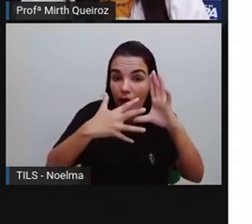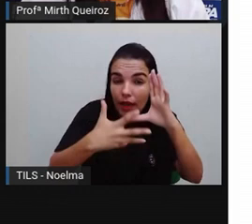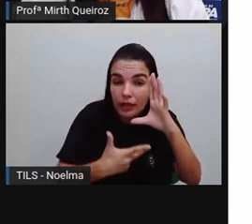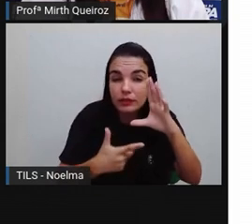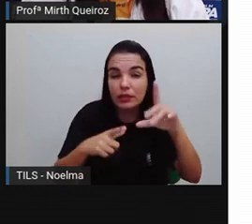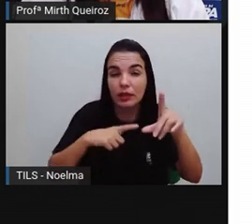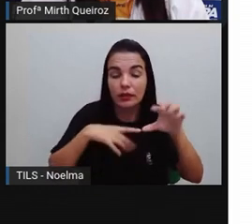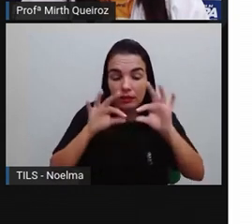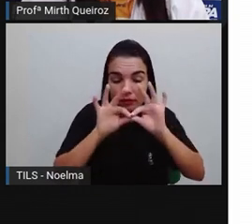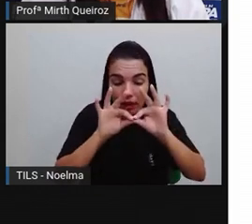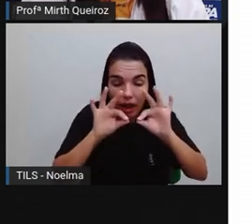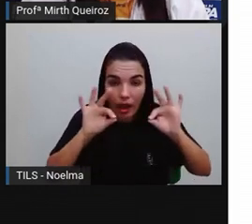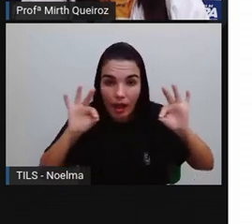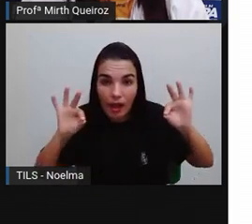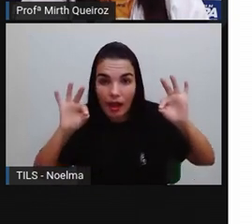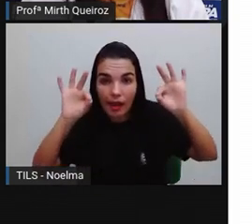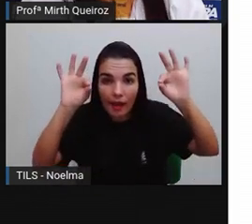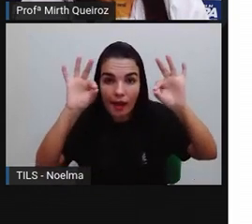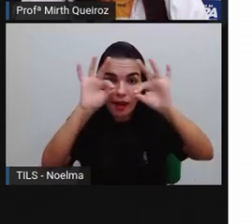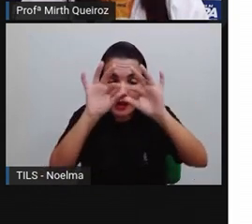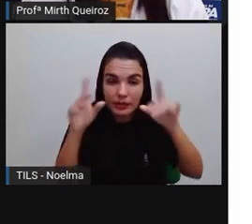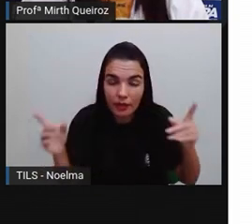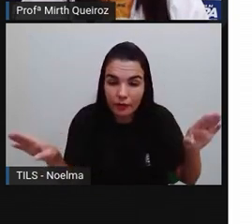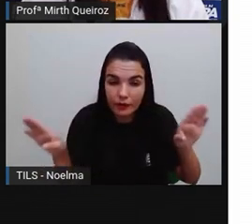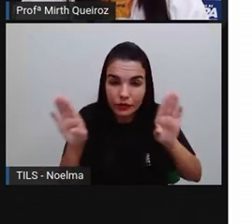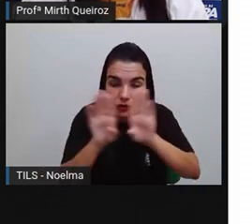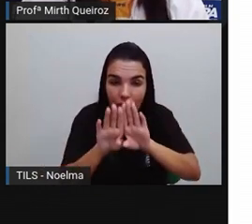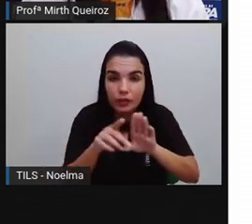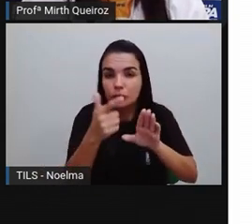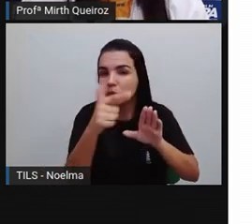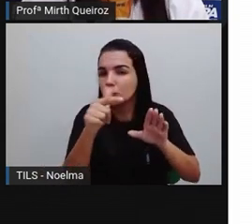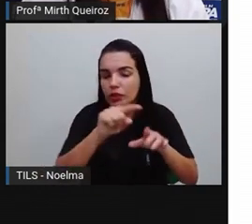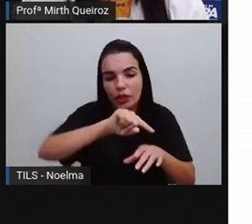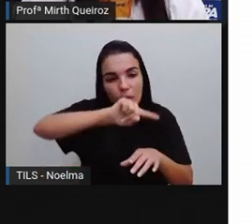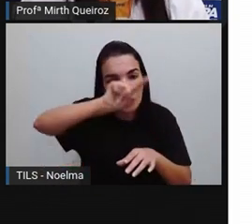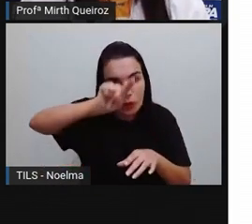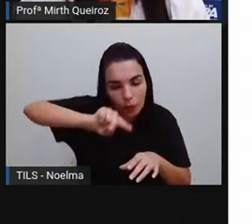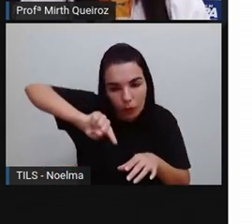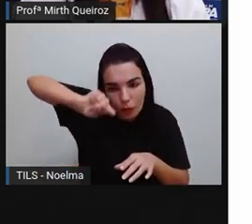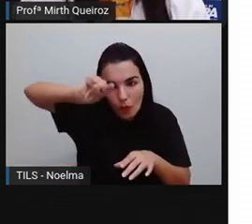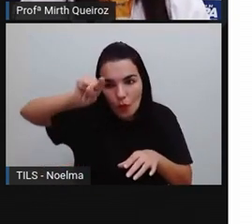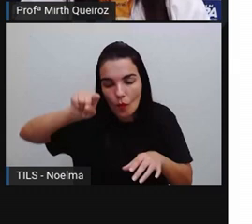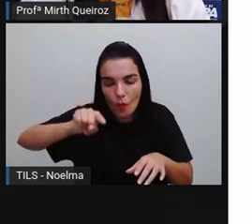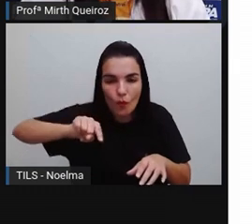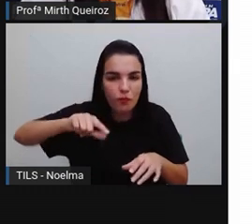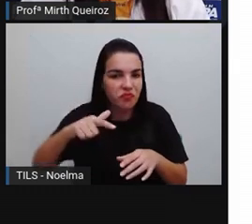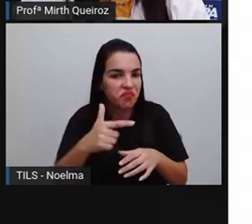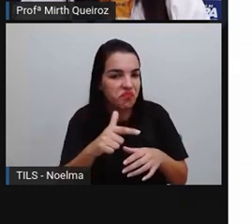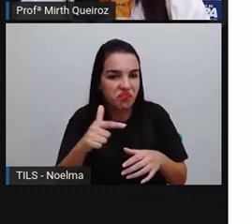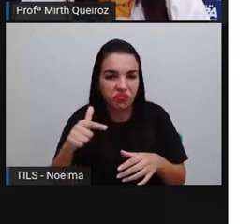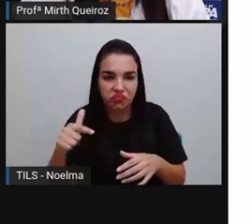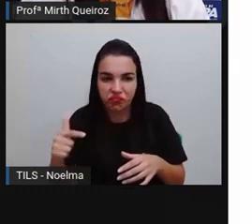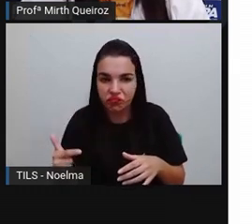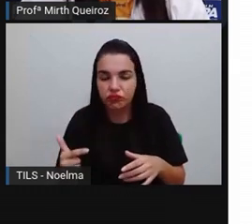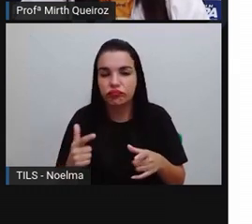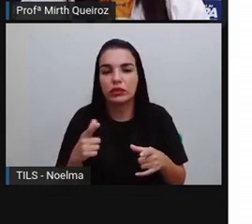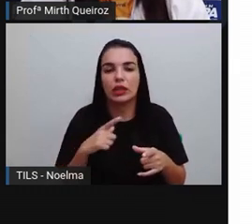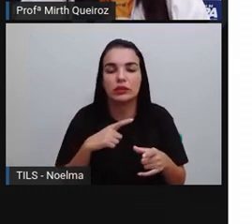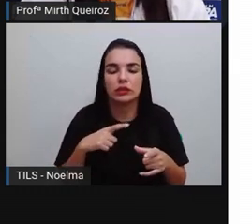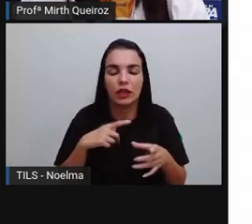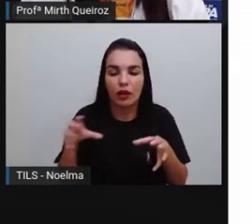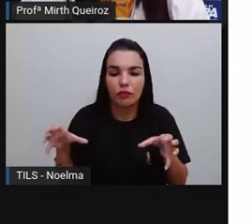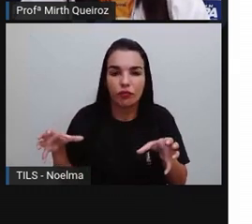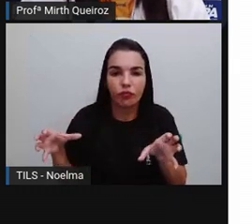segmentos de retas fechados, não tem curva, né? Esses segmentos vão formar